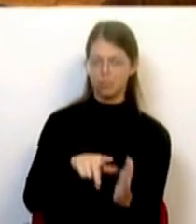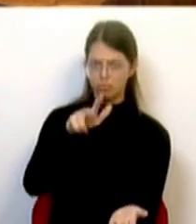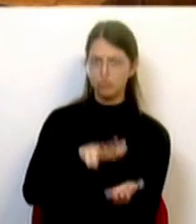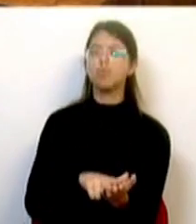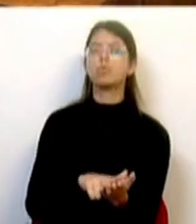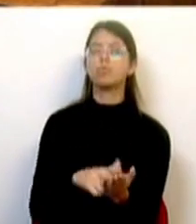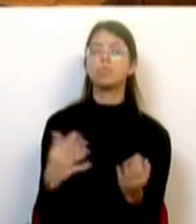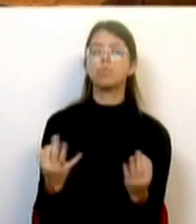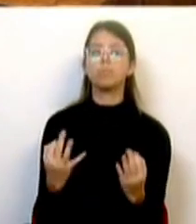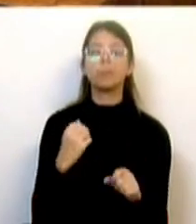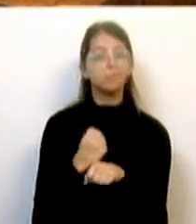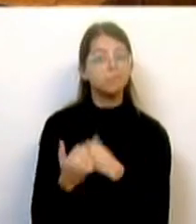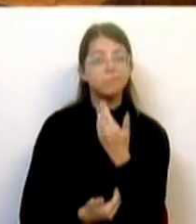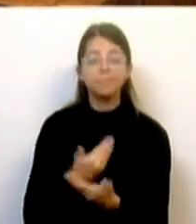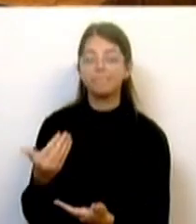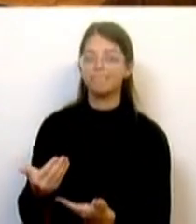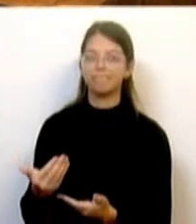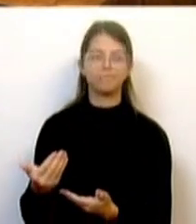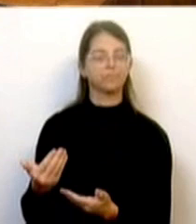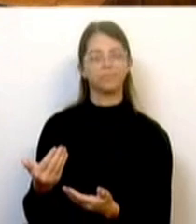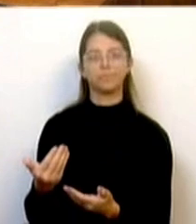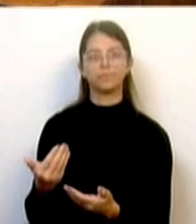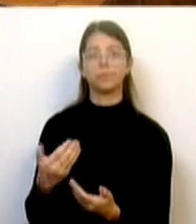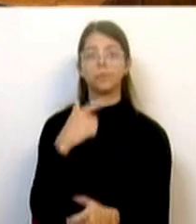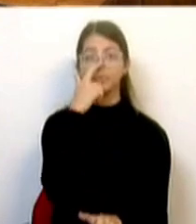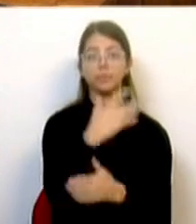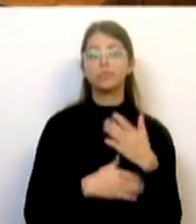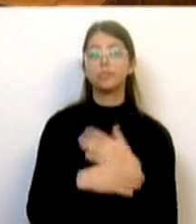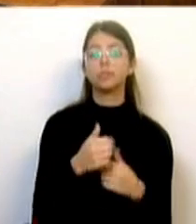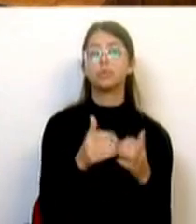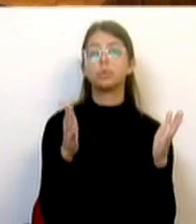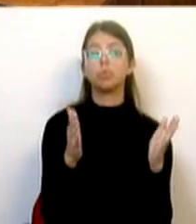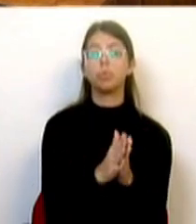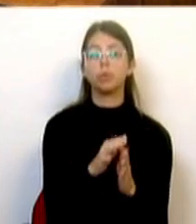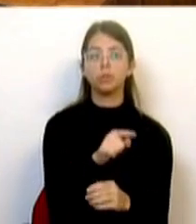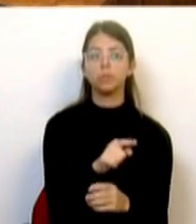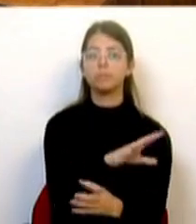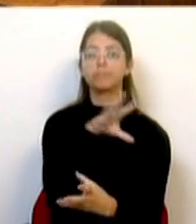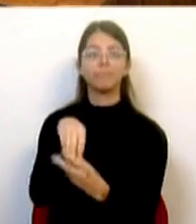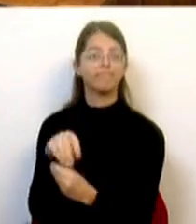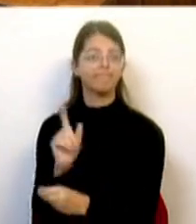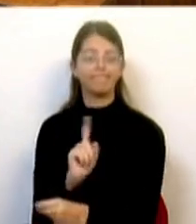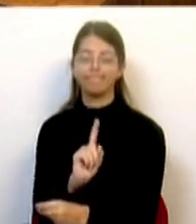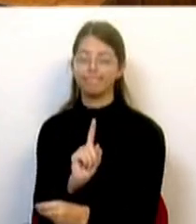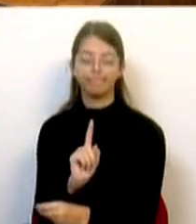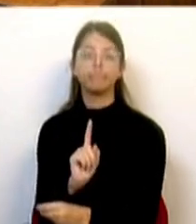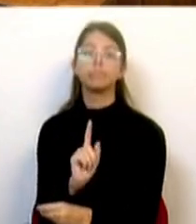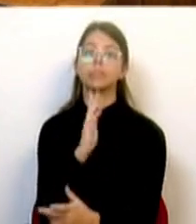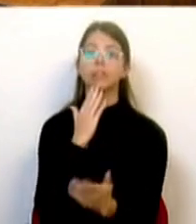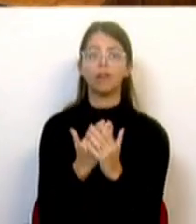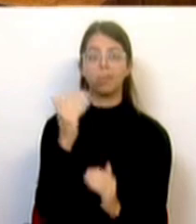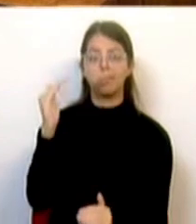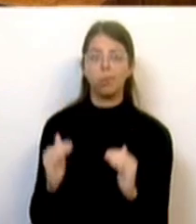mas cuja operacionalização fez com que nem todos os deficientes tivessem sido contemplados, gerando assim uma